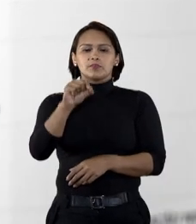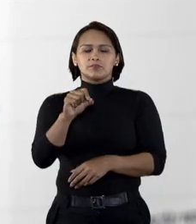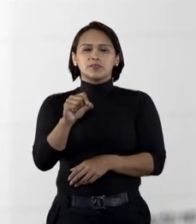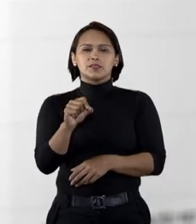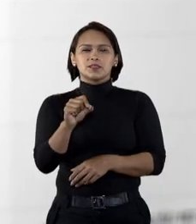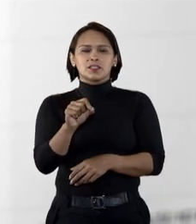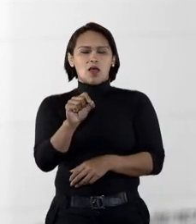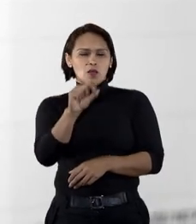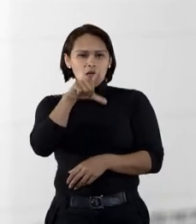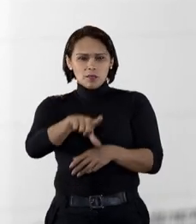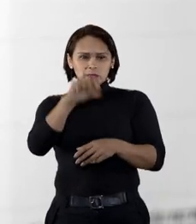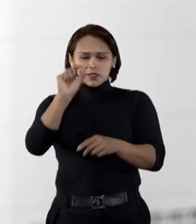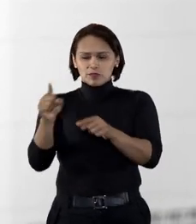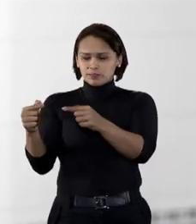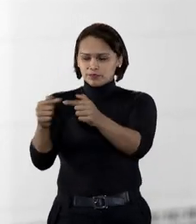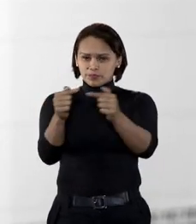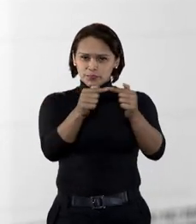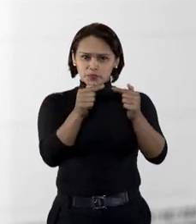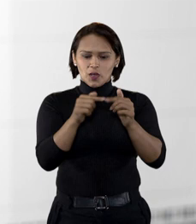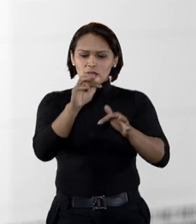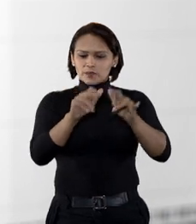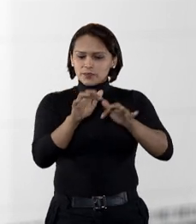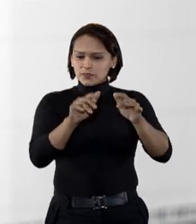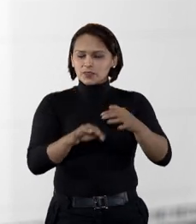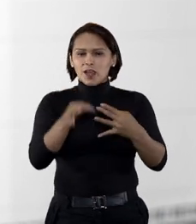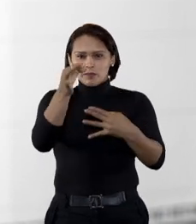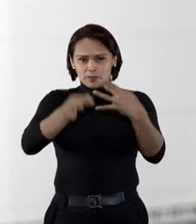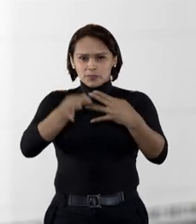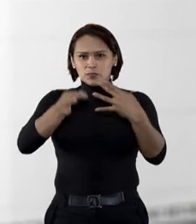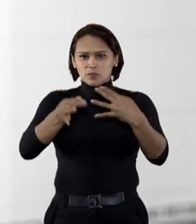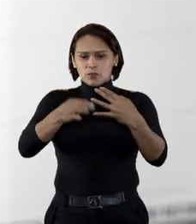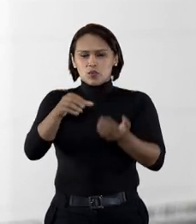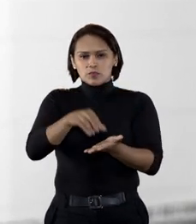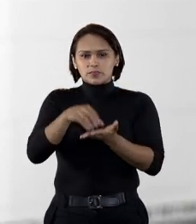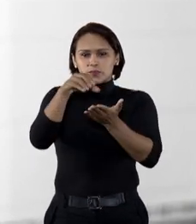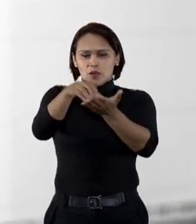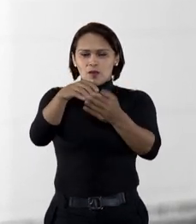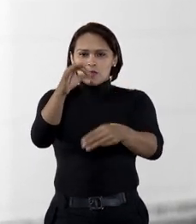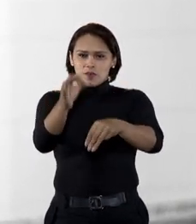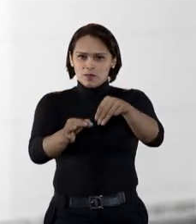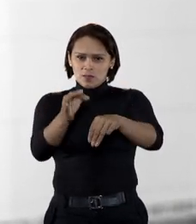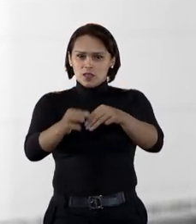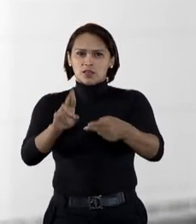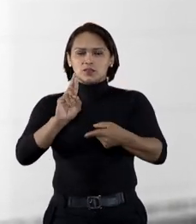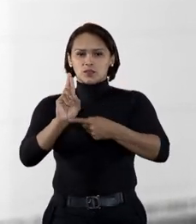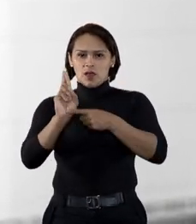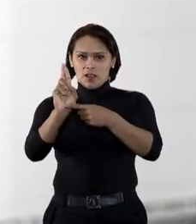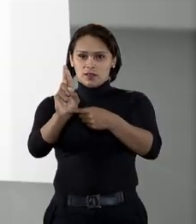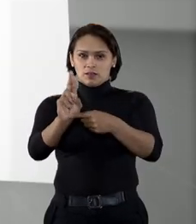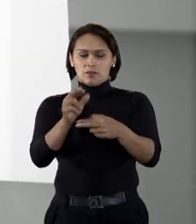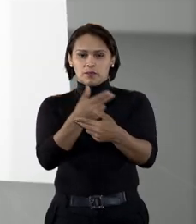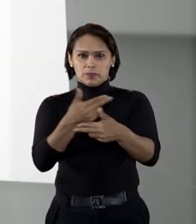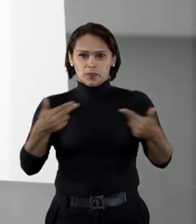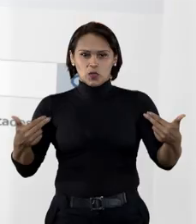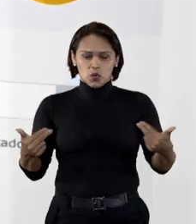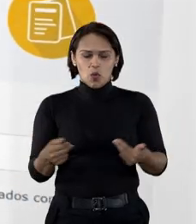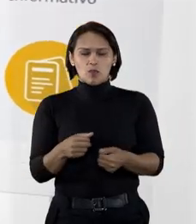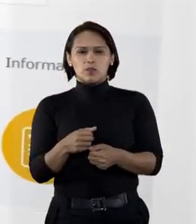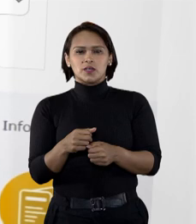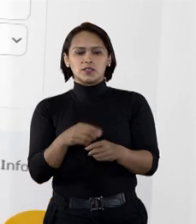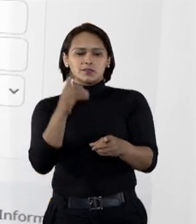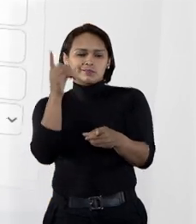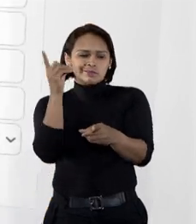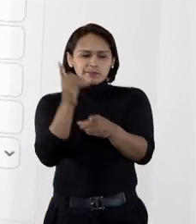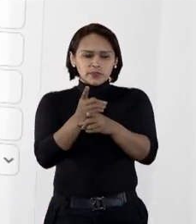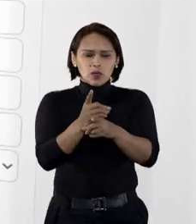a opção de filtrar de forma combinada o critério digitado por órgão julgador e por ministro relator, além de outras opções de